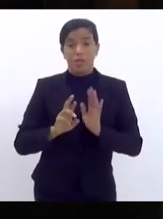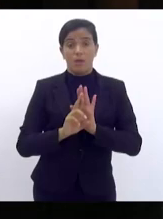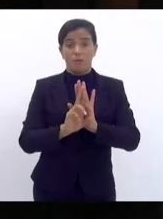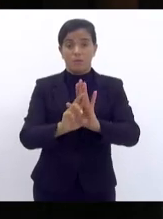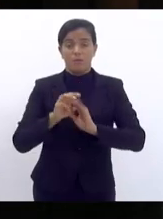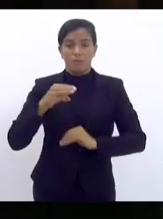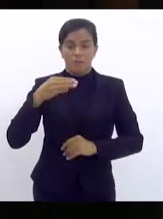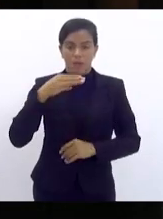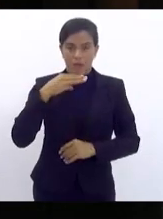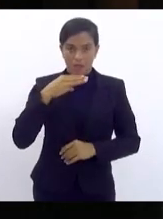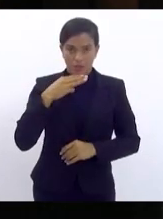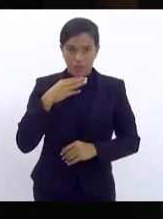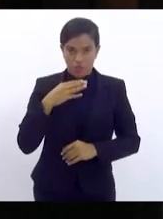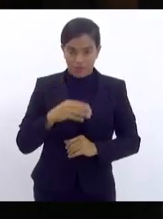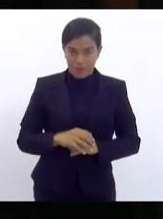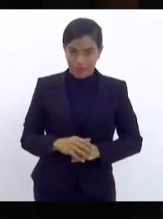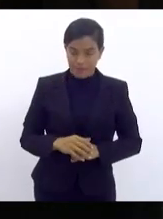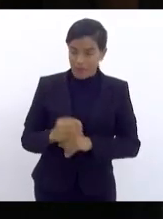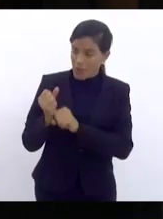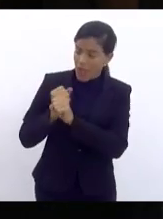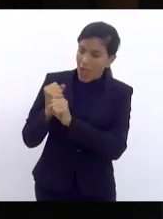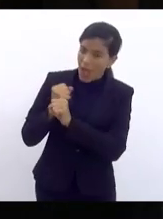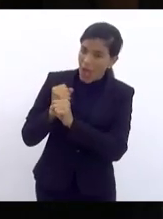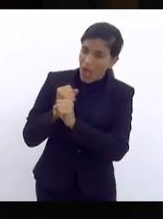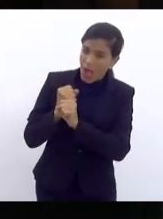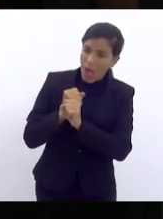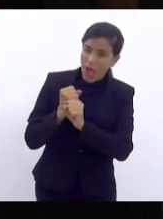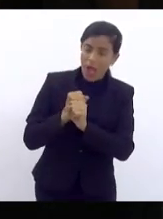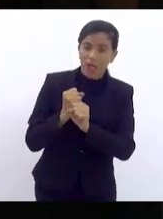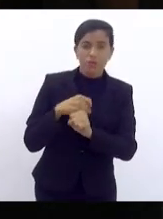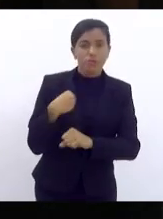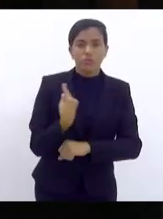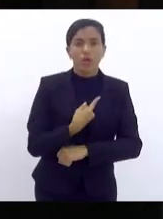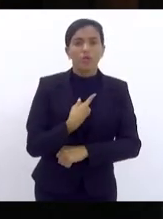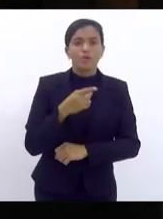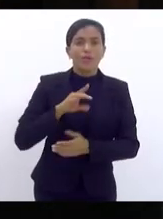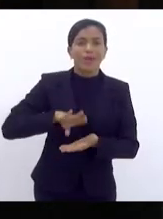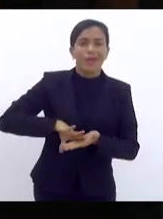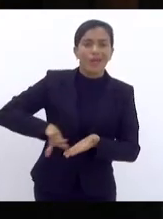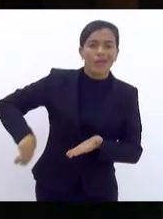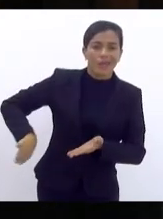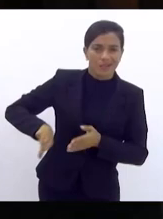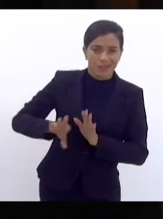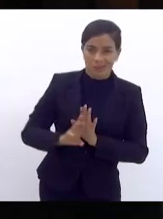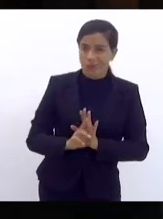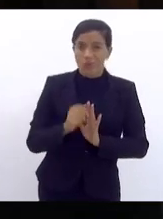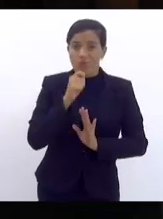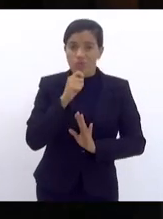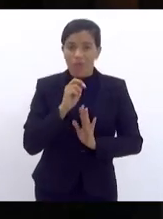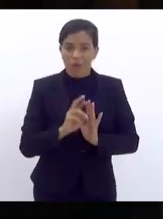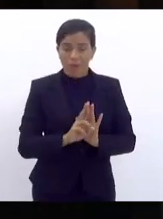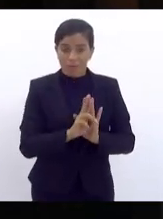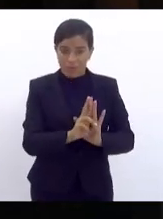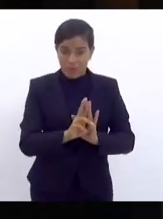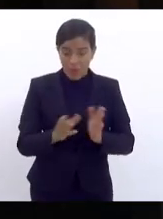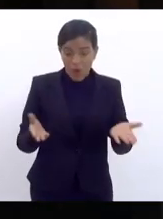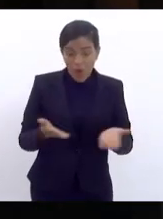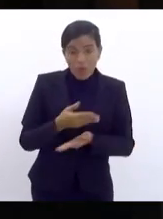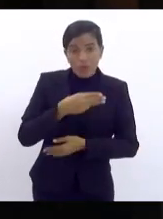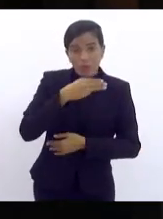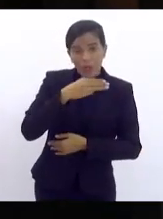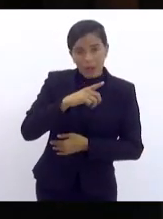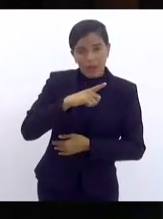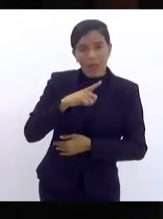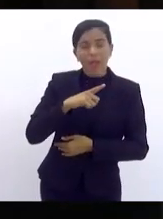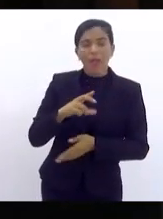Durante muito tempo, nós estávamos esquecidos no mapa do Estado de representatividade. E hoje, Mangaratiba tem,